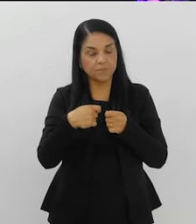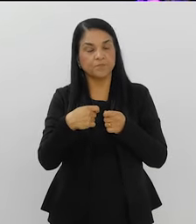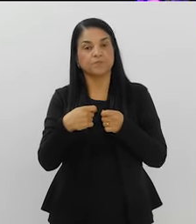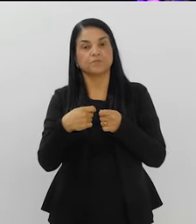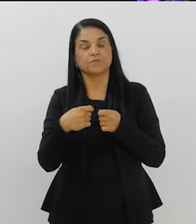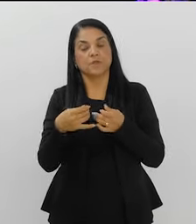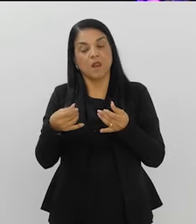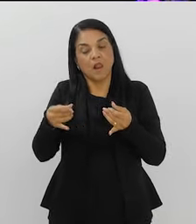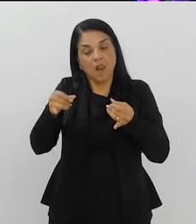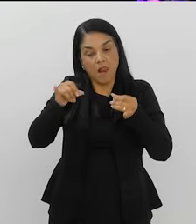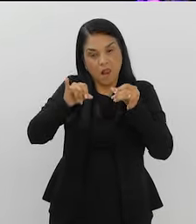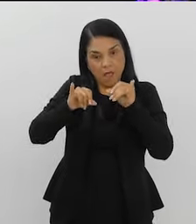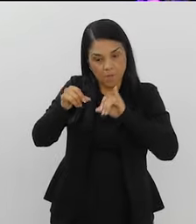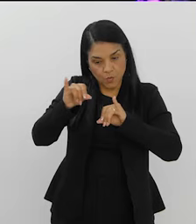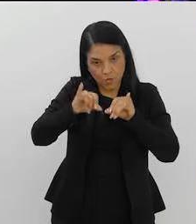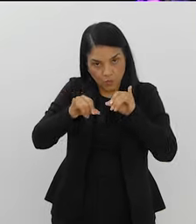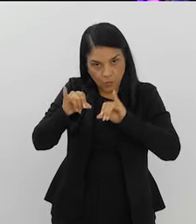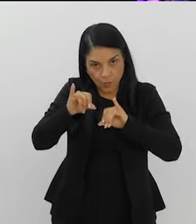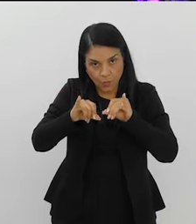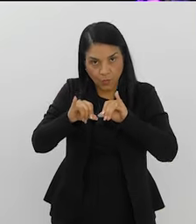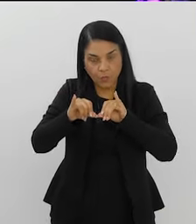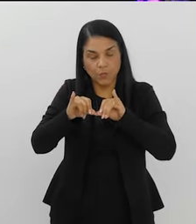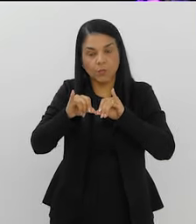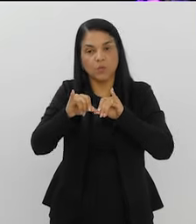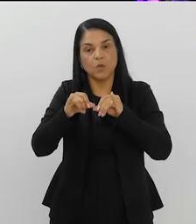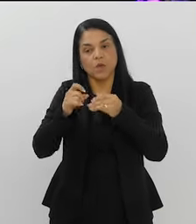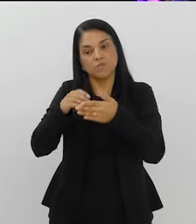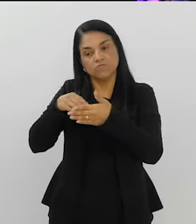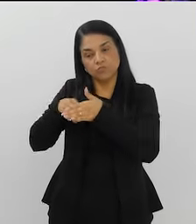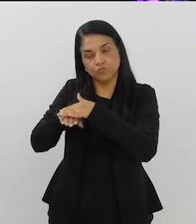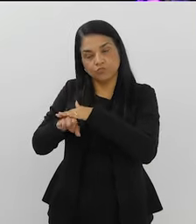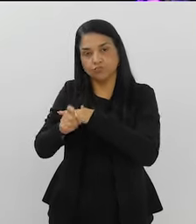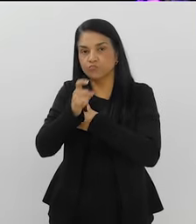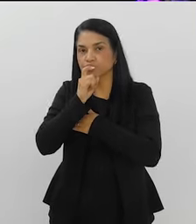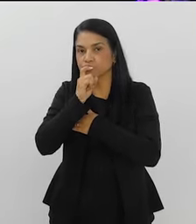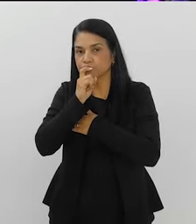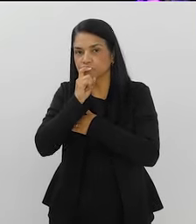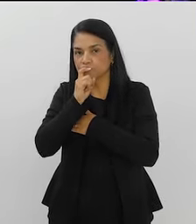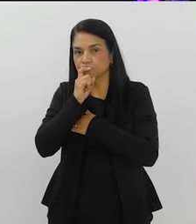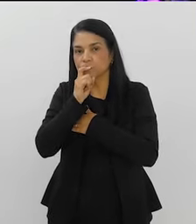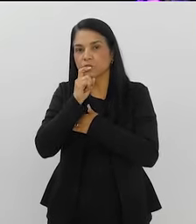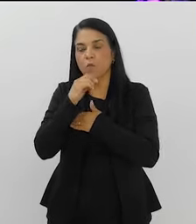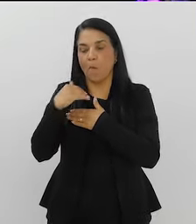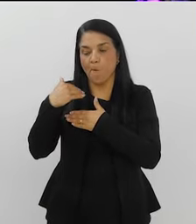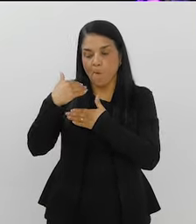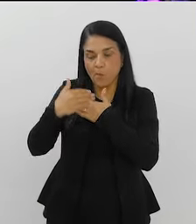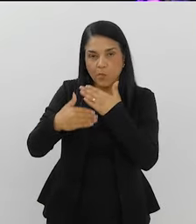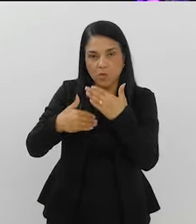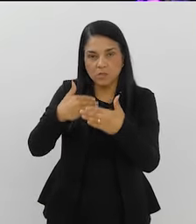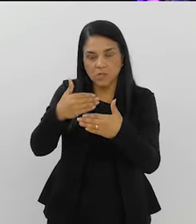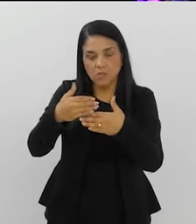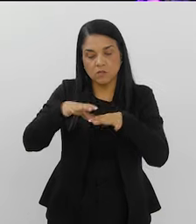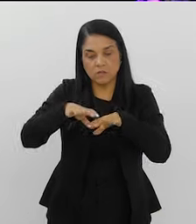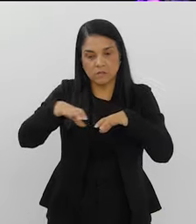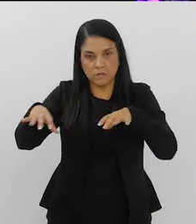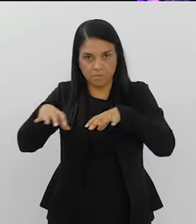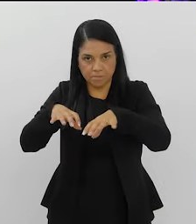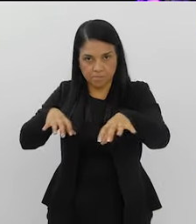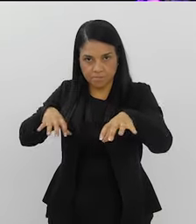eles ficam armazenados congelados. Então, houve esse processo de dissecção, separação do músculo e fígado, enfim.